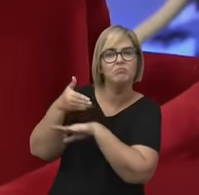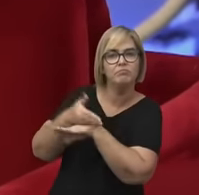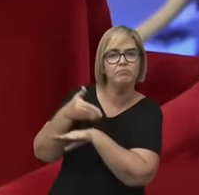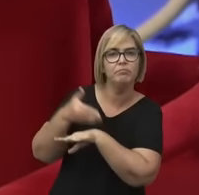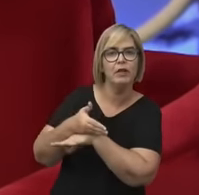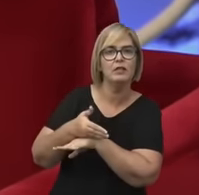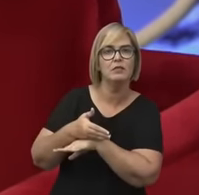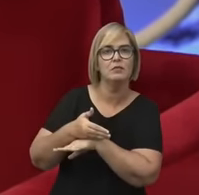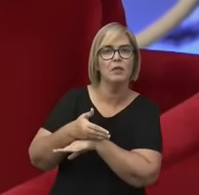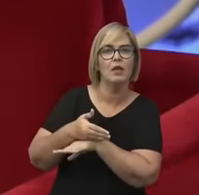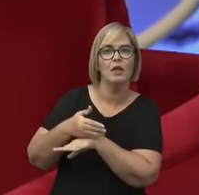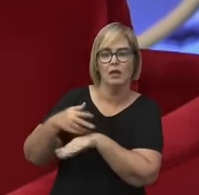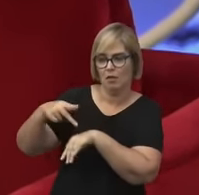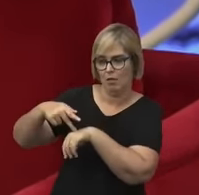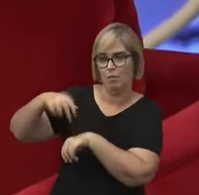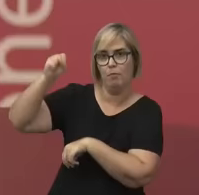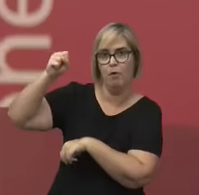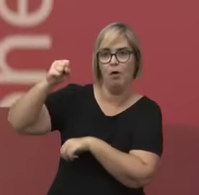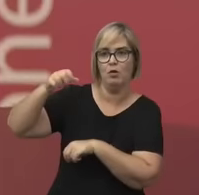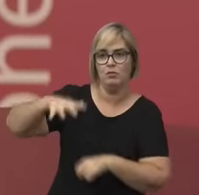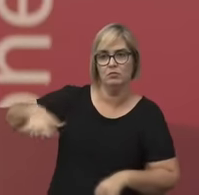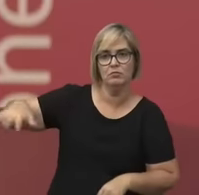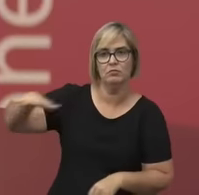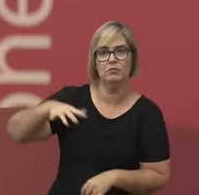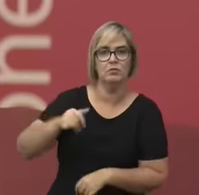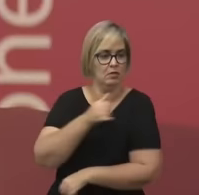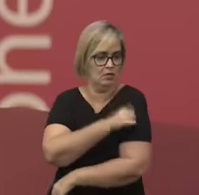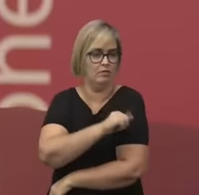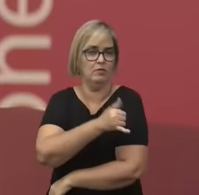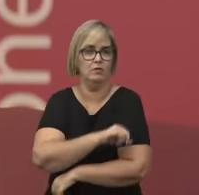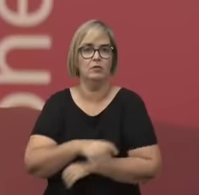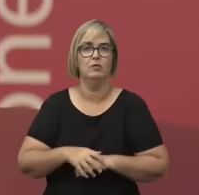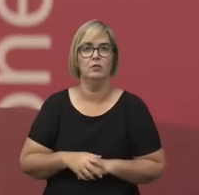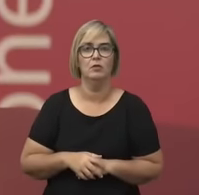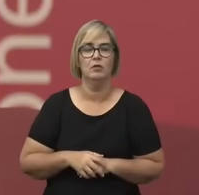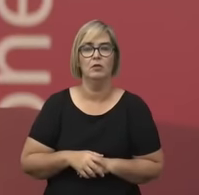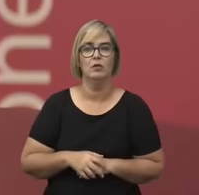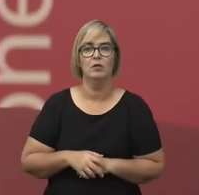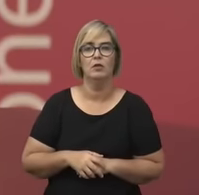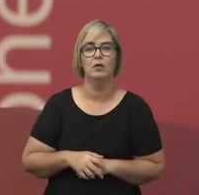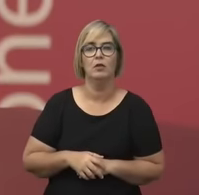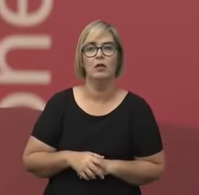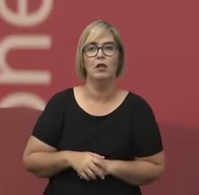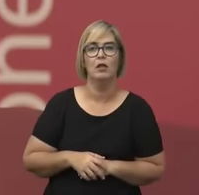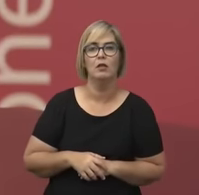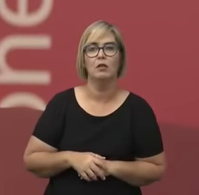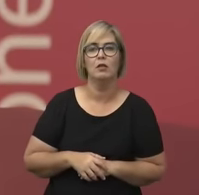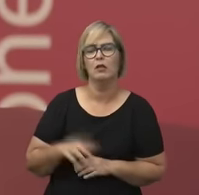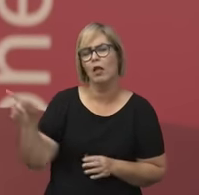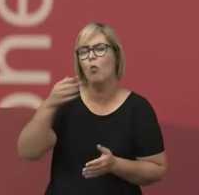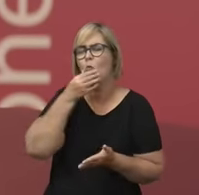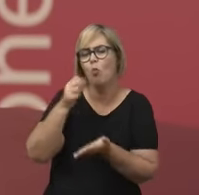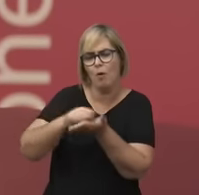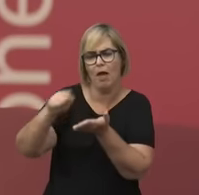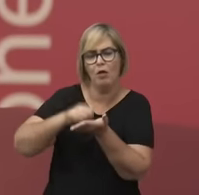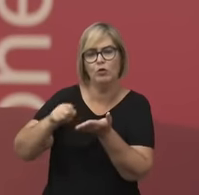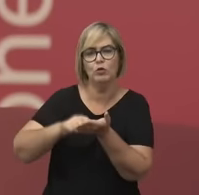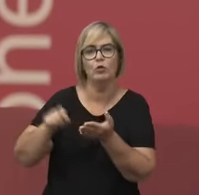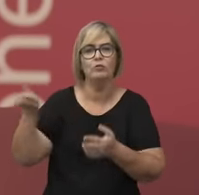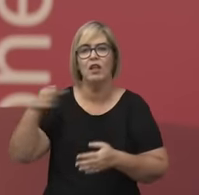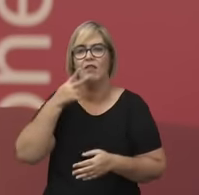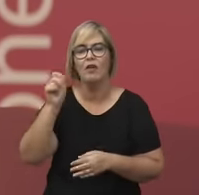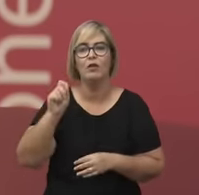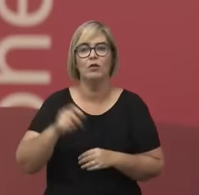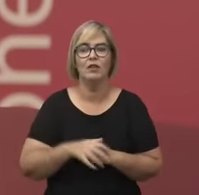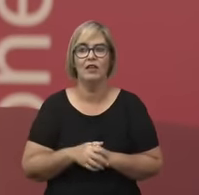programa de pós-graduação em lógica e metafísica da FRJ, uma fala sobre Delgarda de Bingen, me